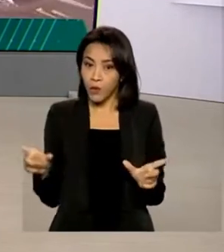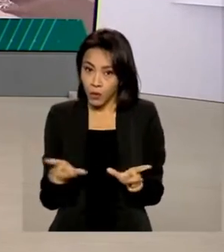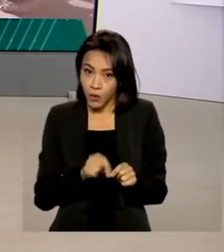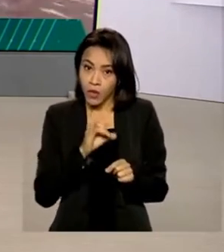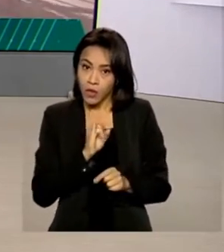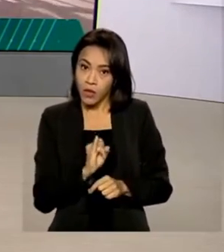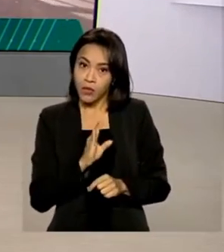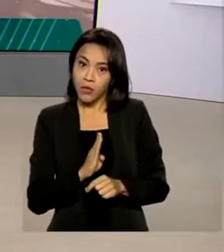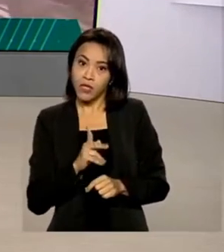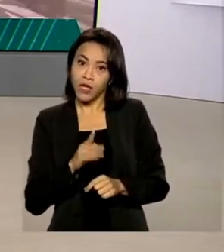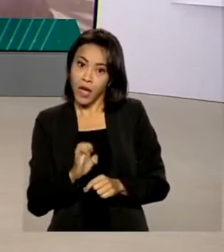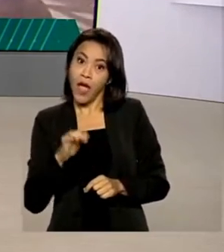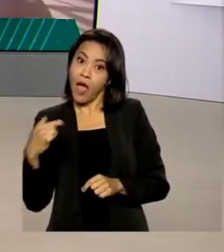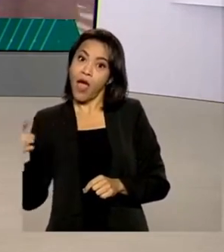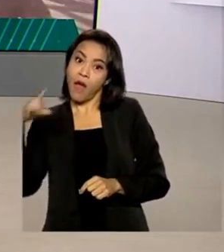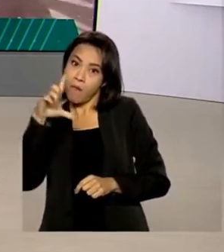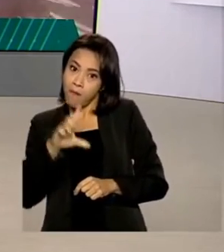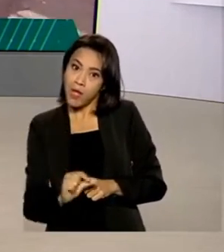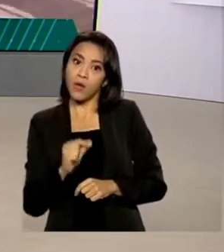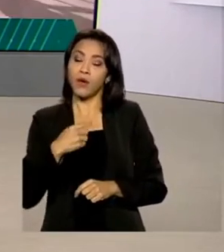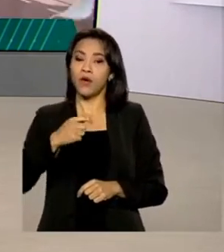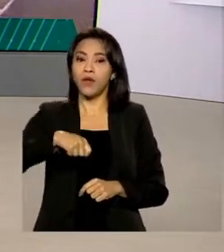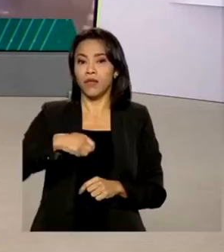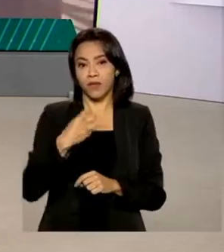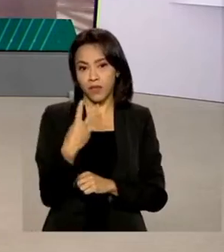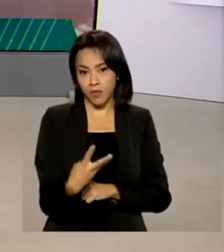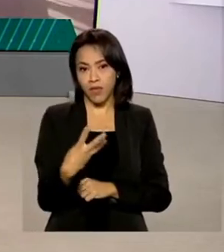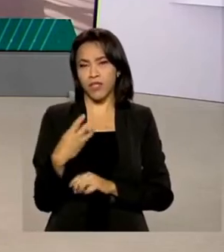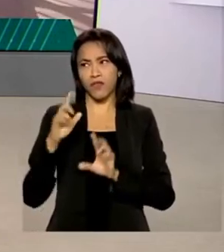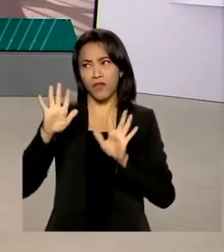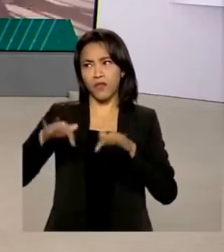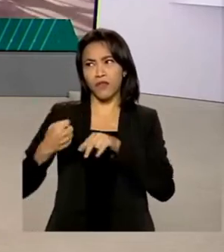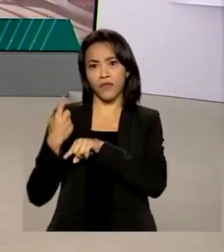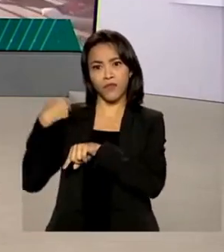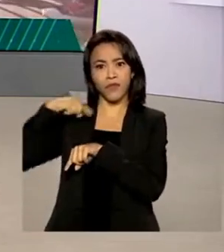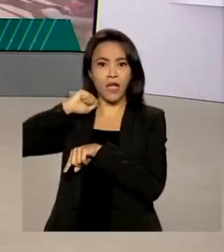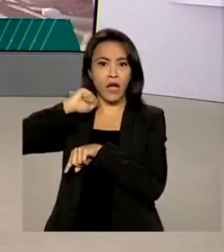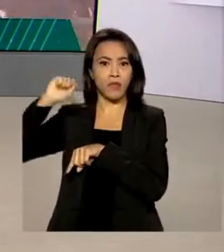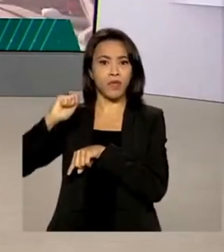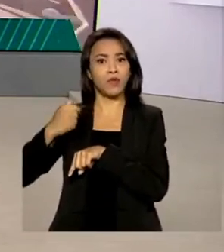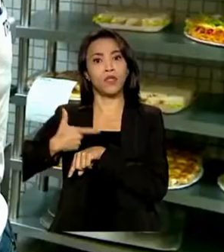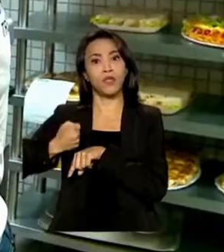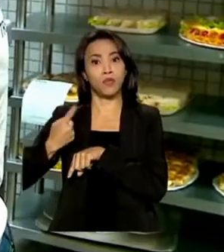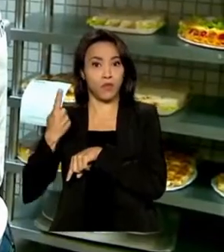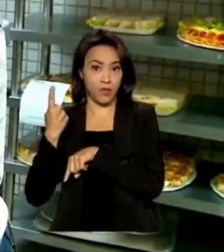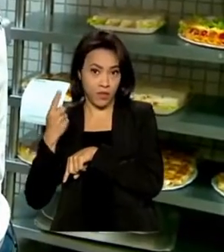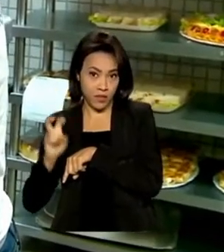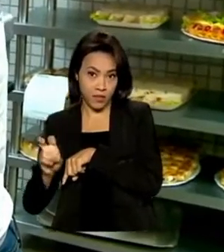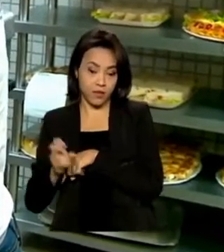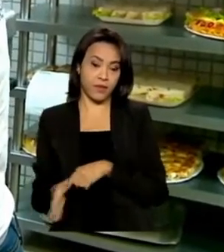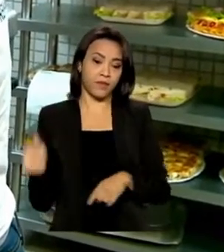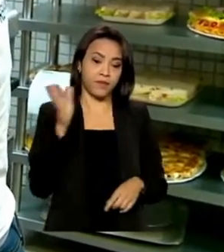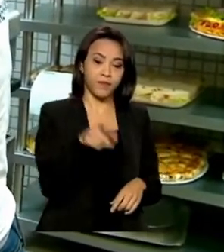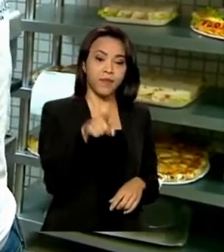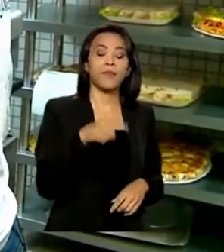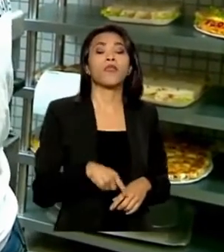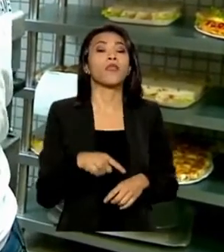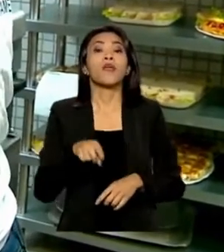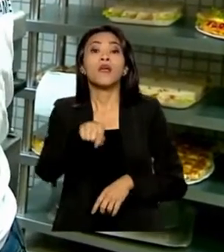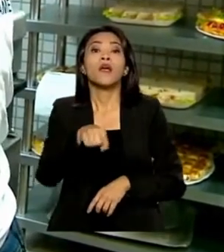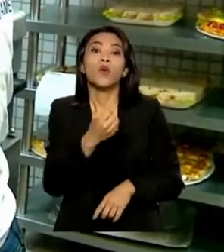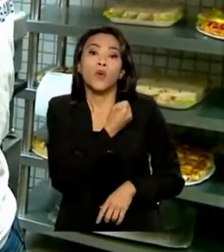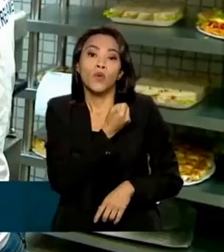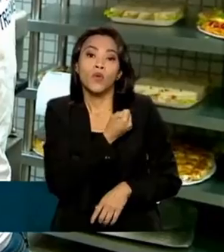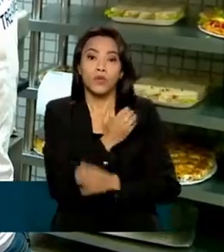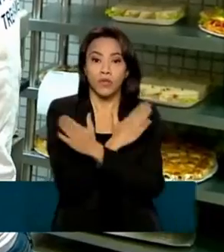taxa de desocupação para um trimestre encerrado em abril desde 2015. A taxa de desemprego no